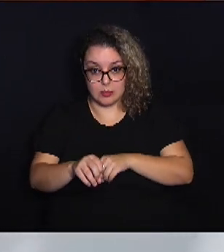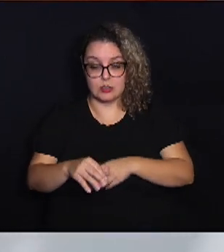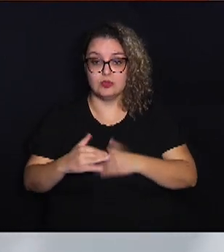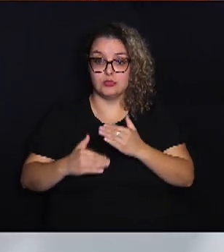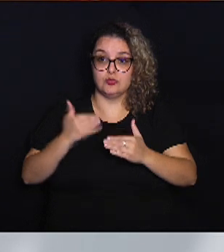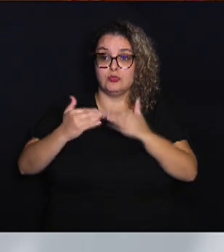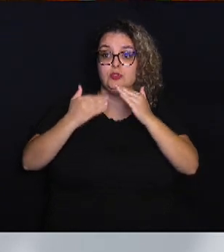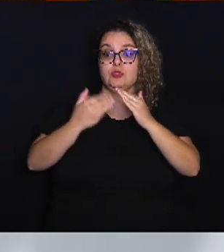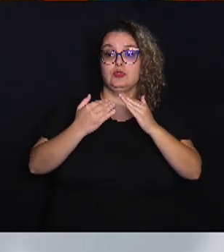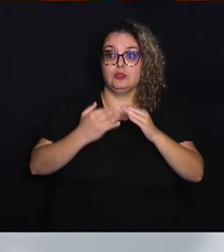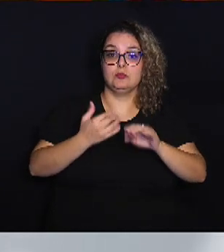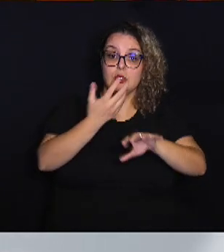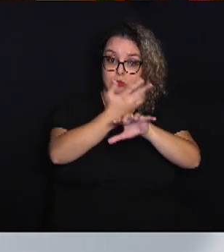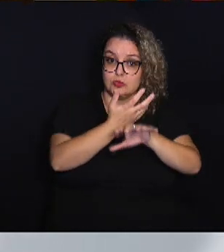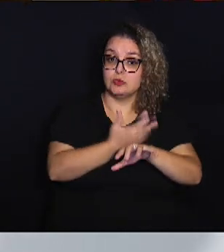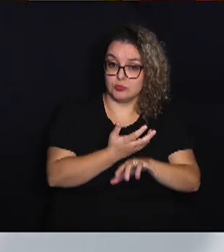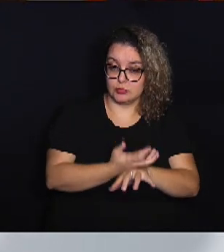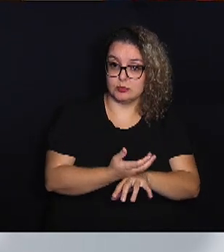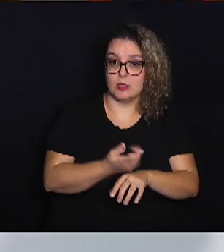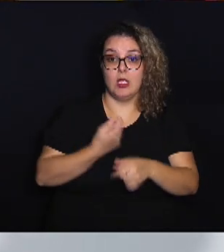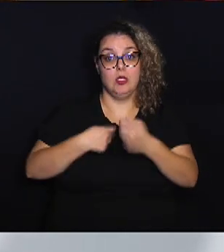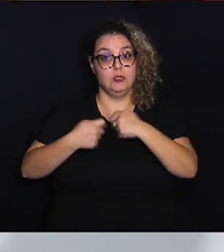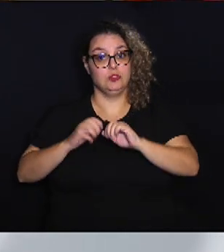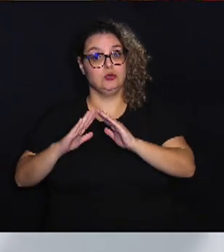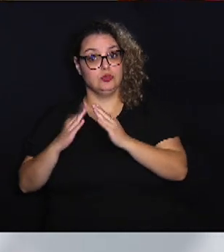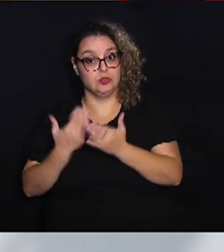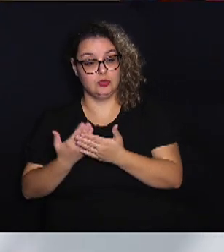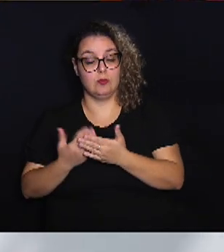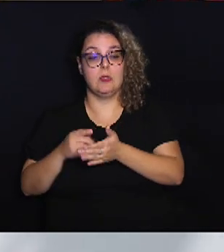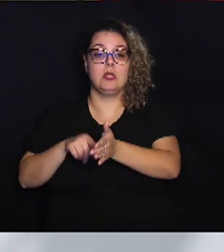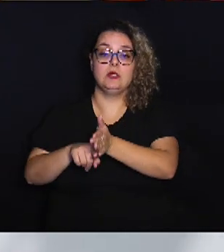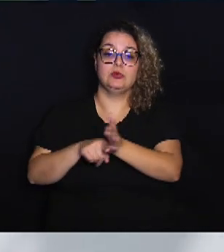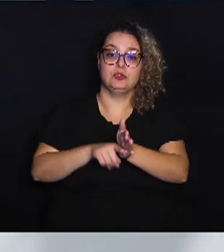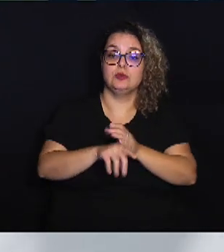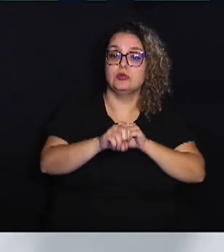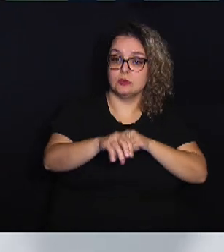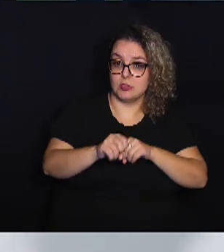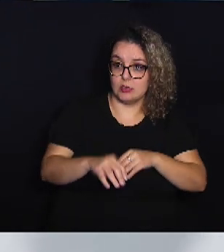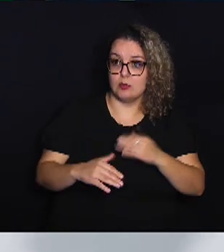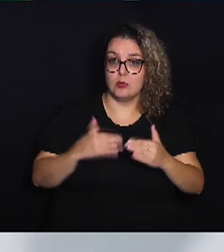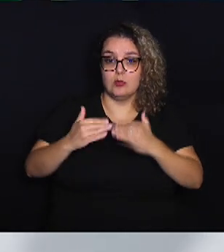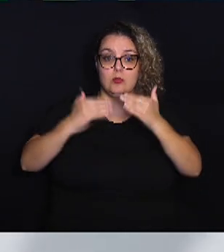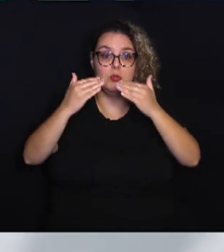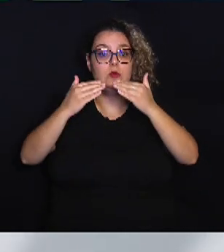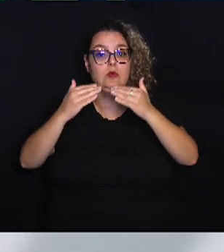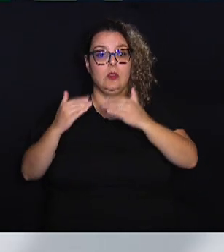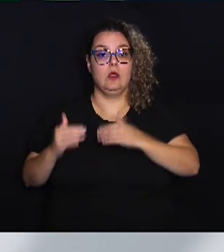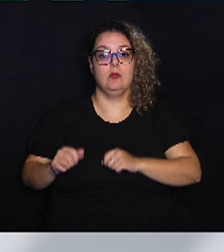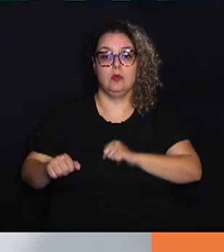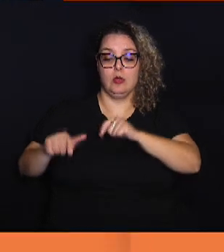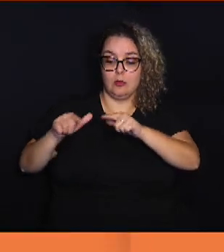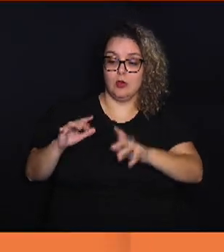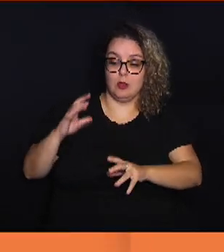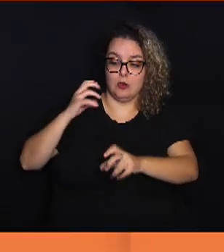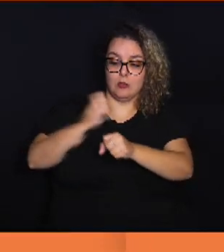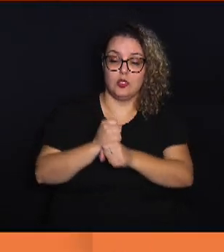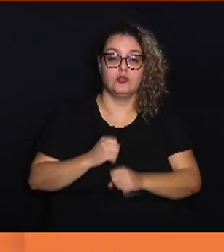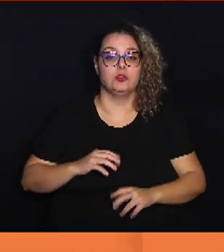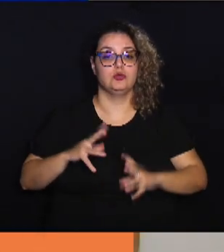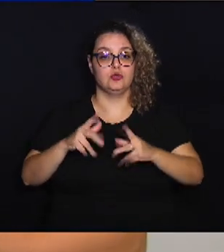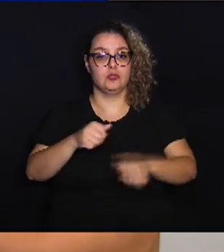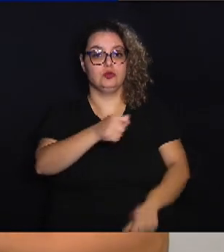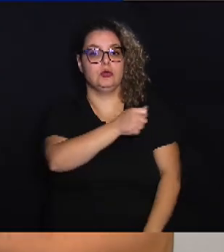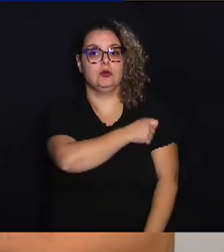desenvolvimento de currículos, a administração escolar e a pesquisa em educação para promover a formação integral dos alunos.